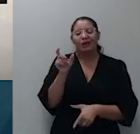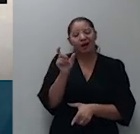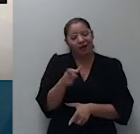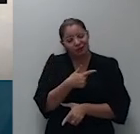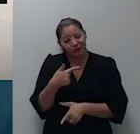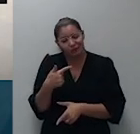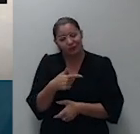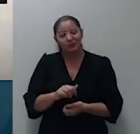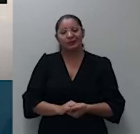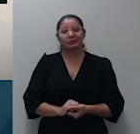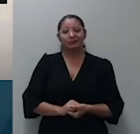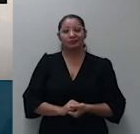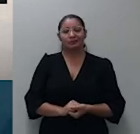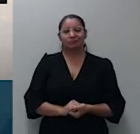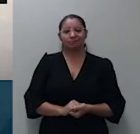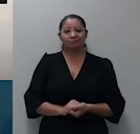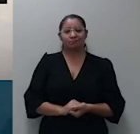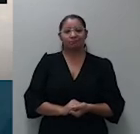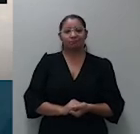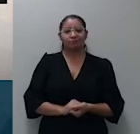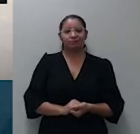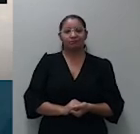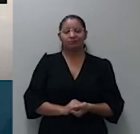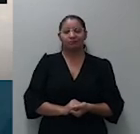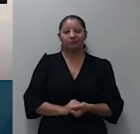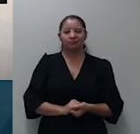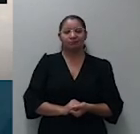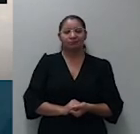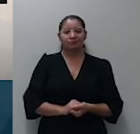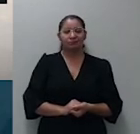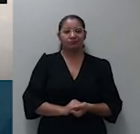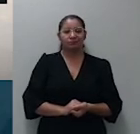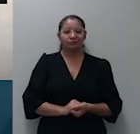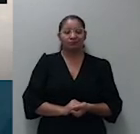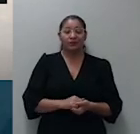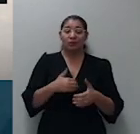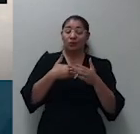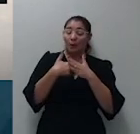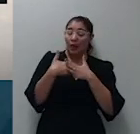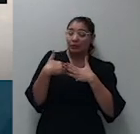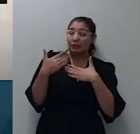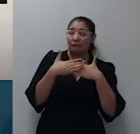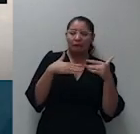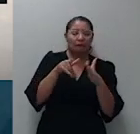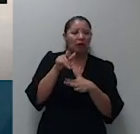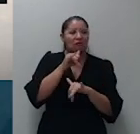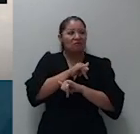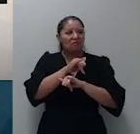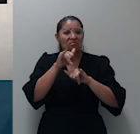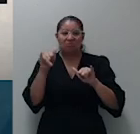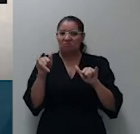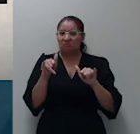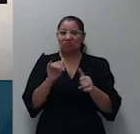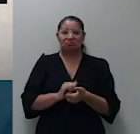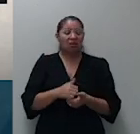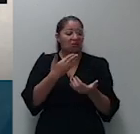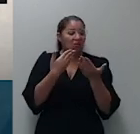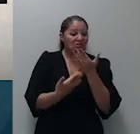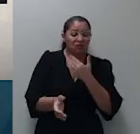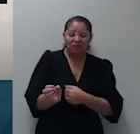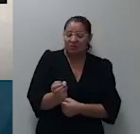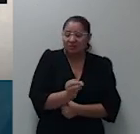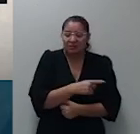Portanto, sob qualquer enfoque aqui, não houve prejuízo para a parte, seja porque,